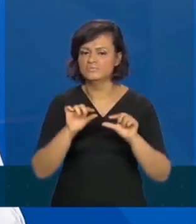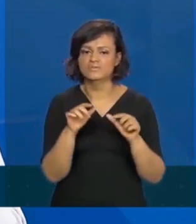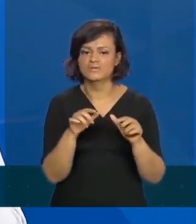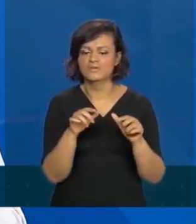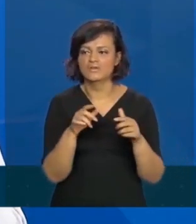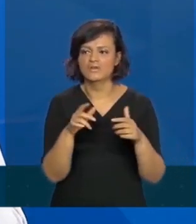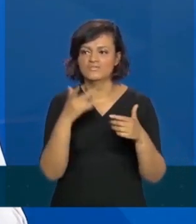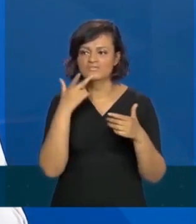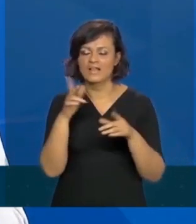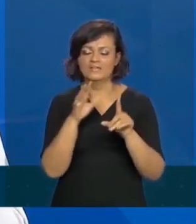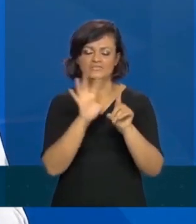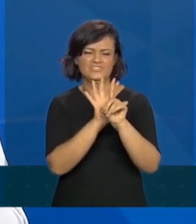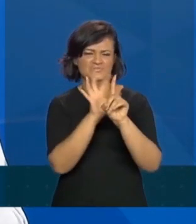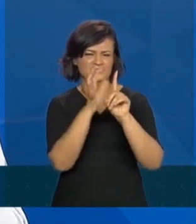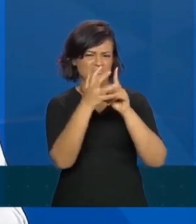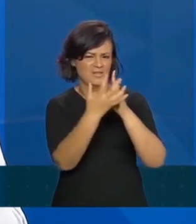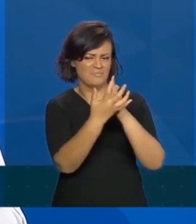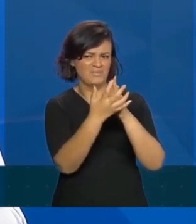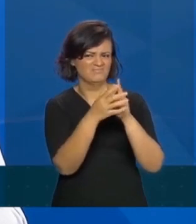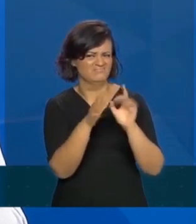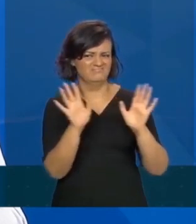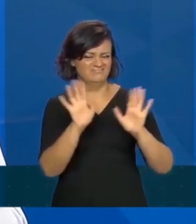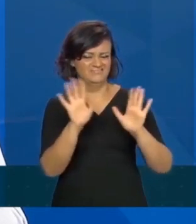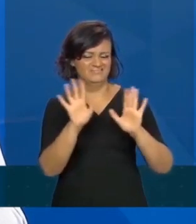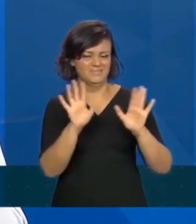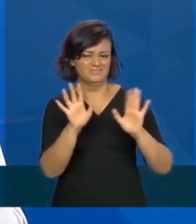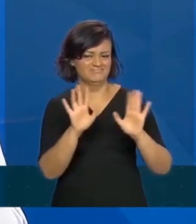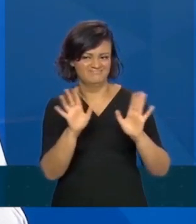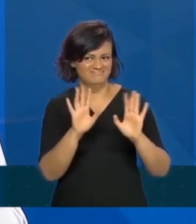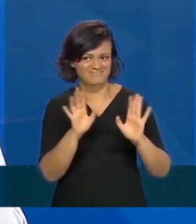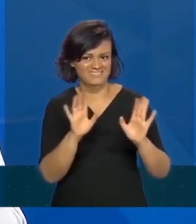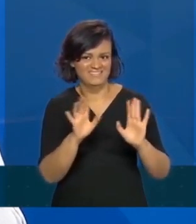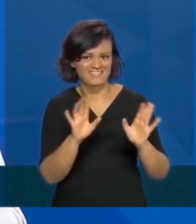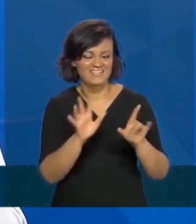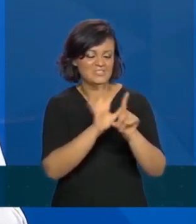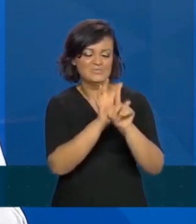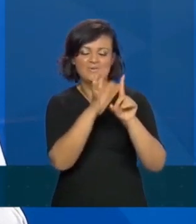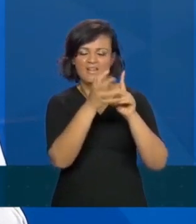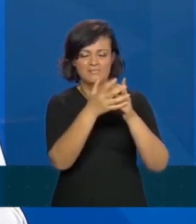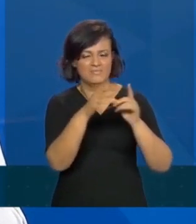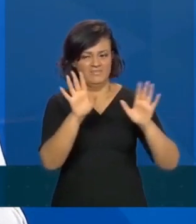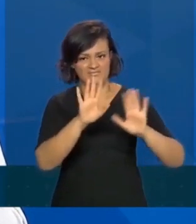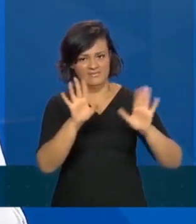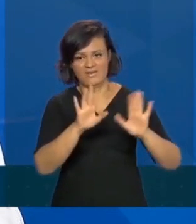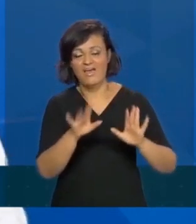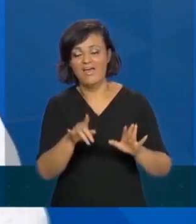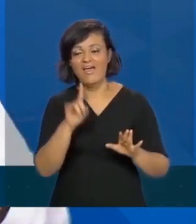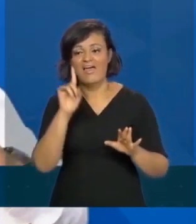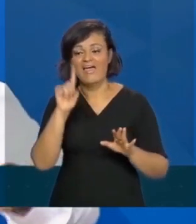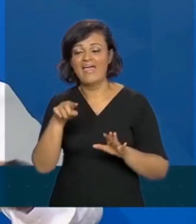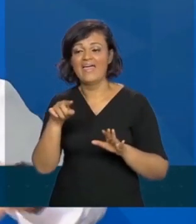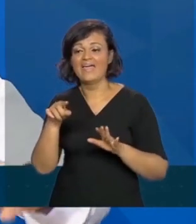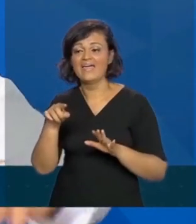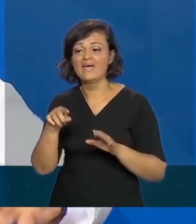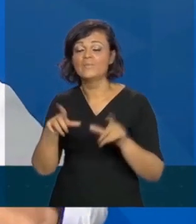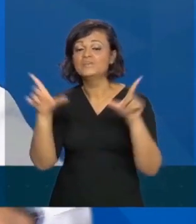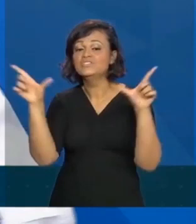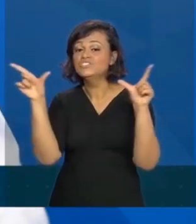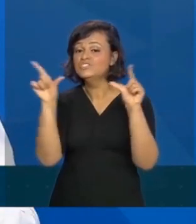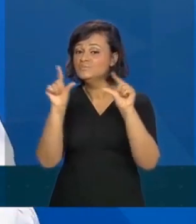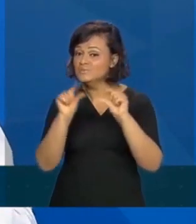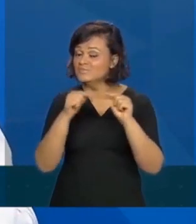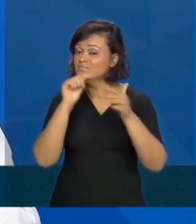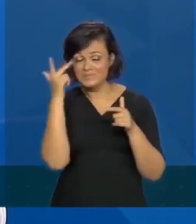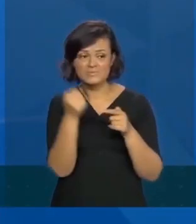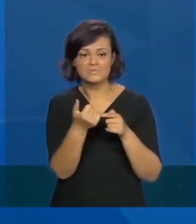nem chamo isso de isolamento ou de quarentena, não é isso, nem isso, nem é isolamento, nem é quarentena. Isso é uma redução